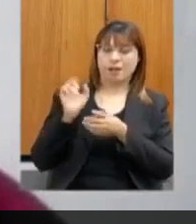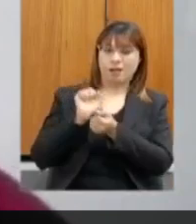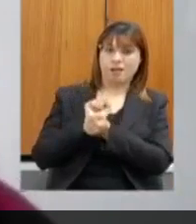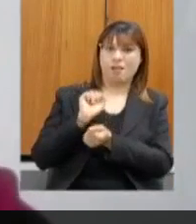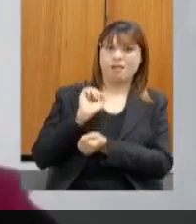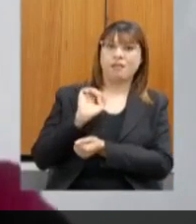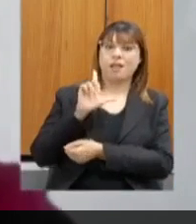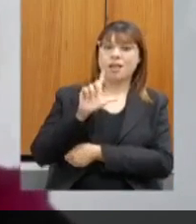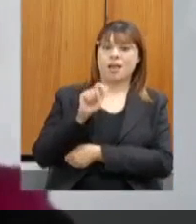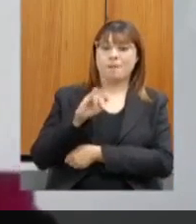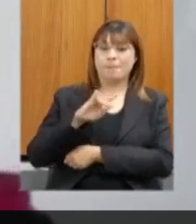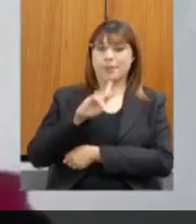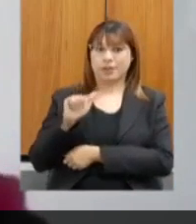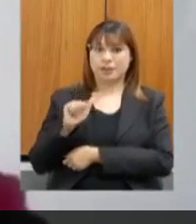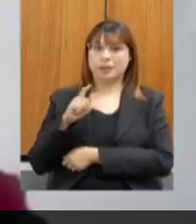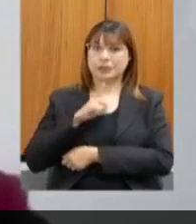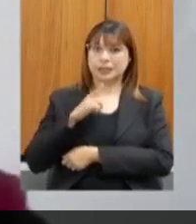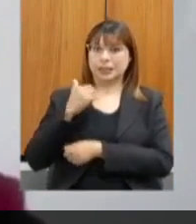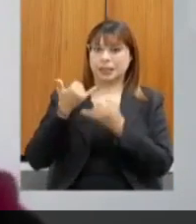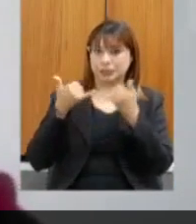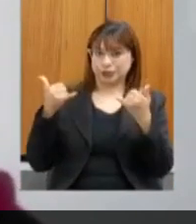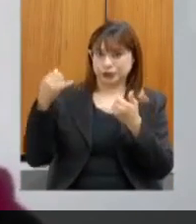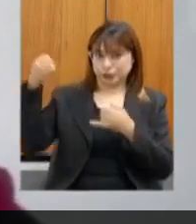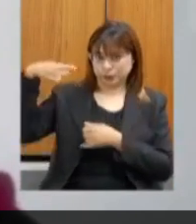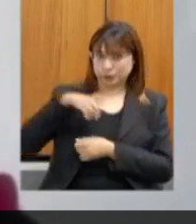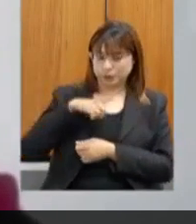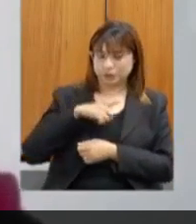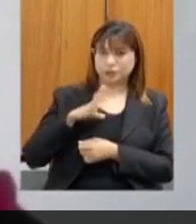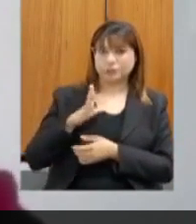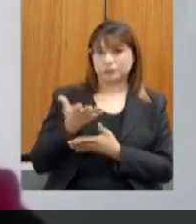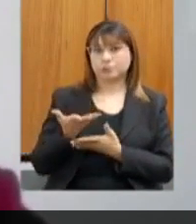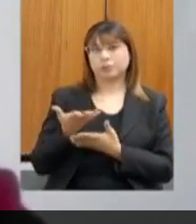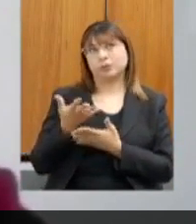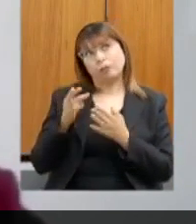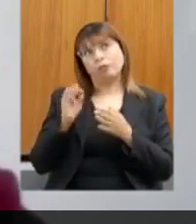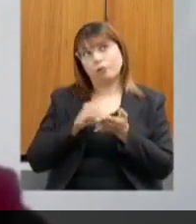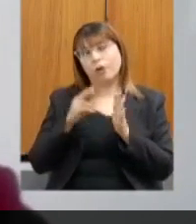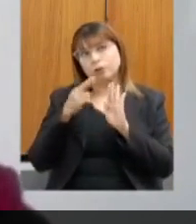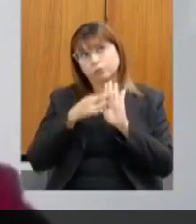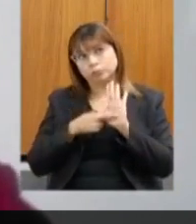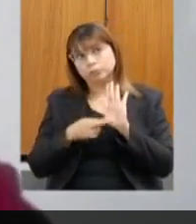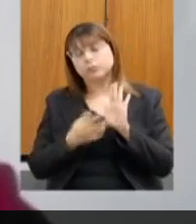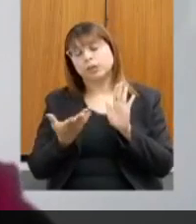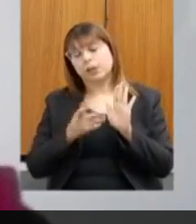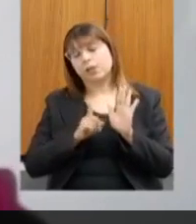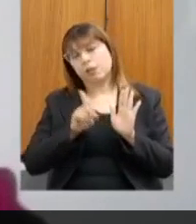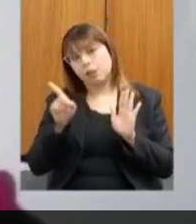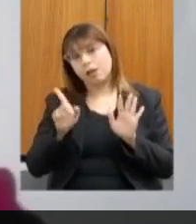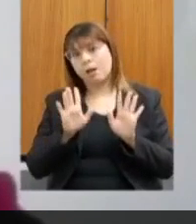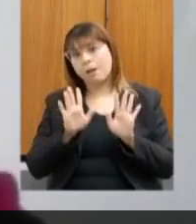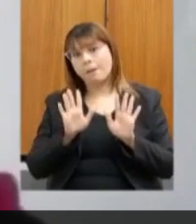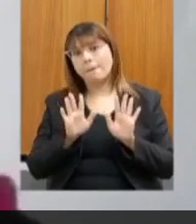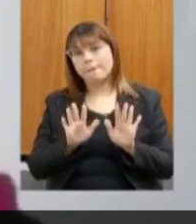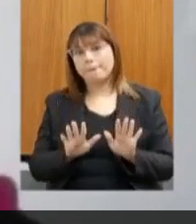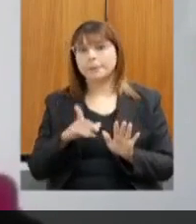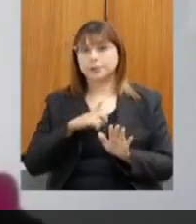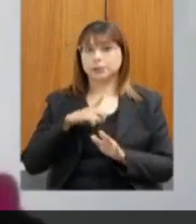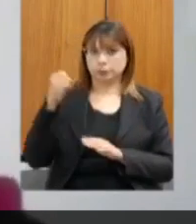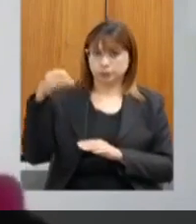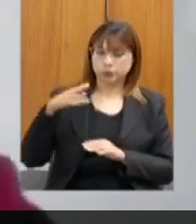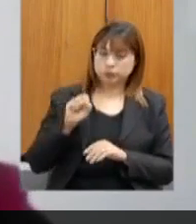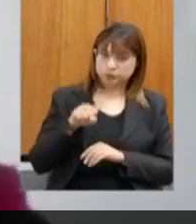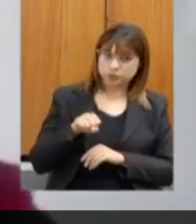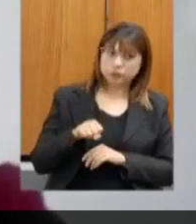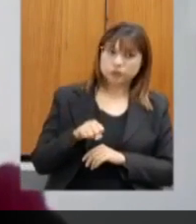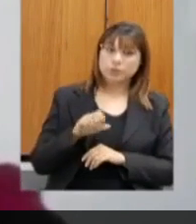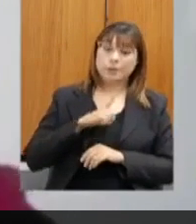energia elétrica, mesmo que tenha um processo aí, de falta de regularização fundiária para aquelas comunidades, mas a gente